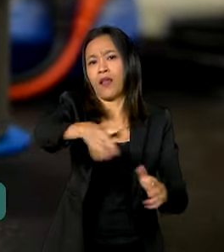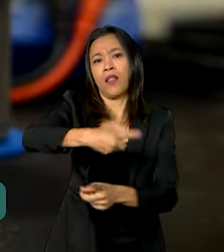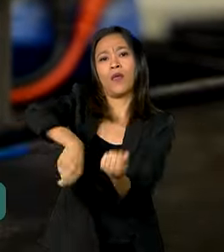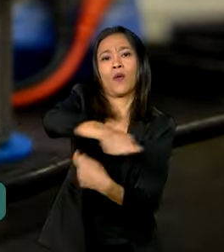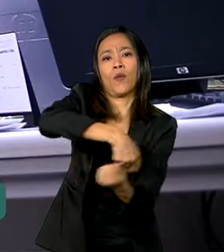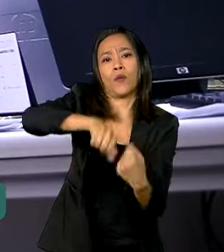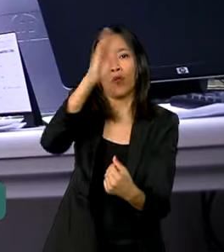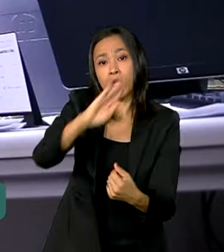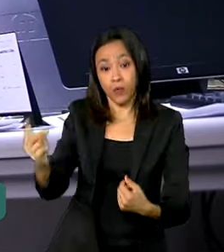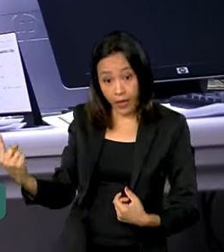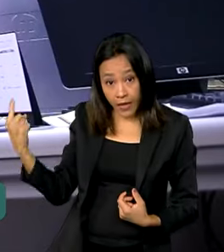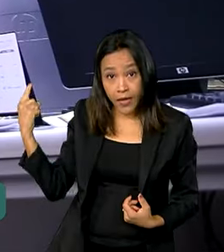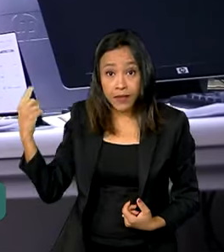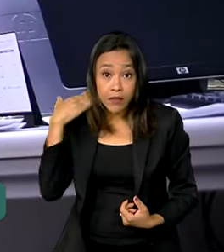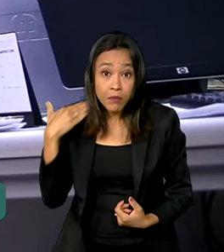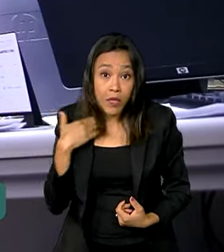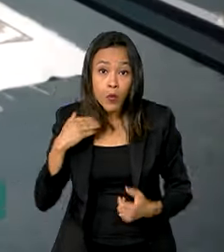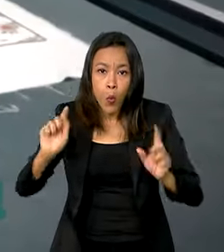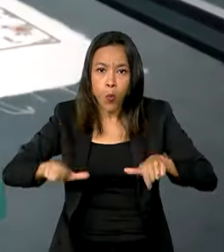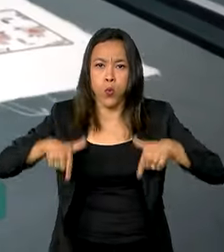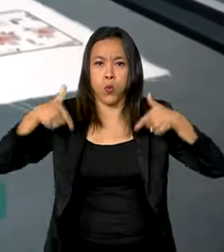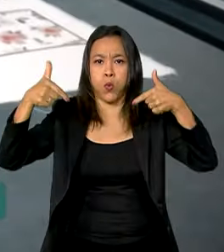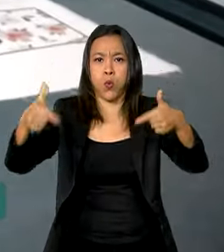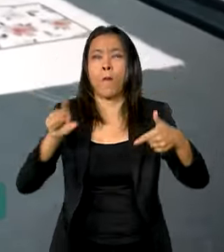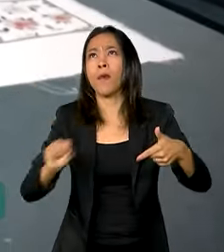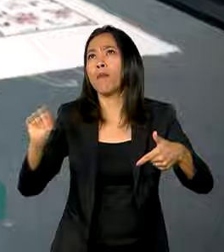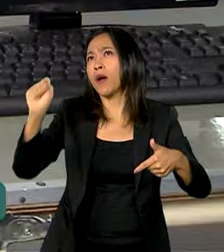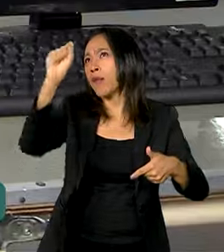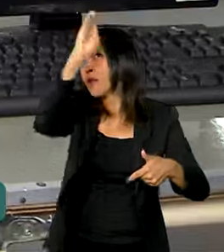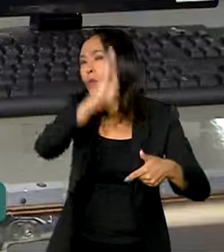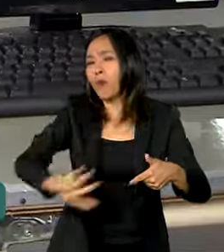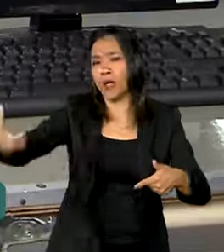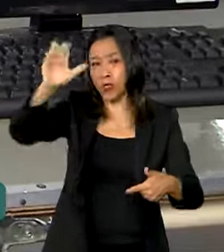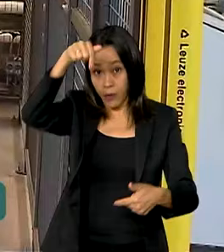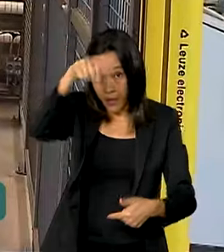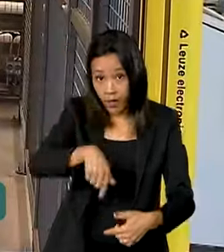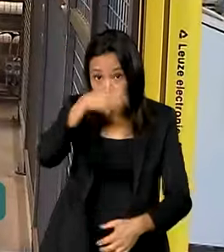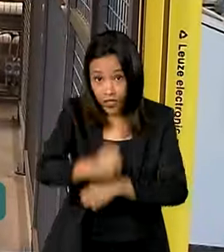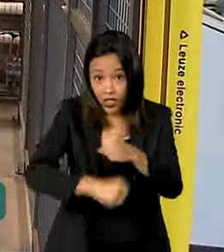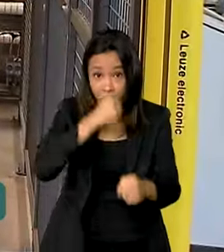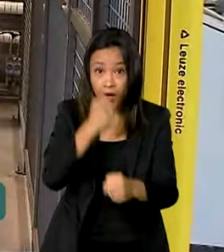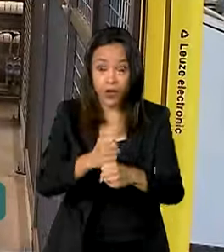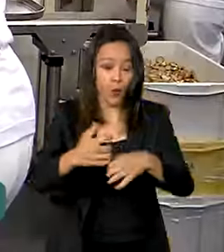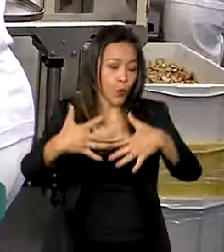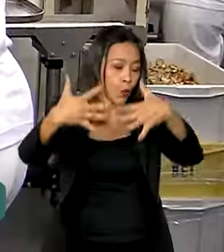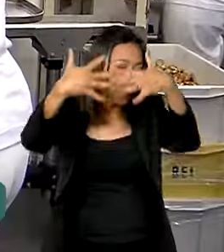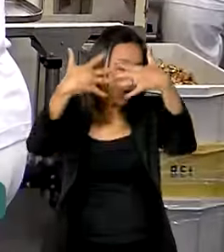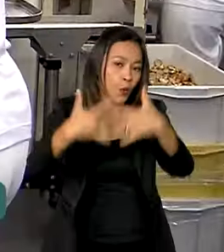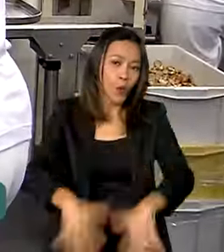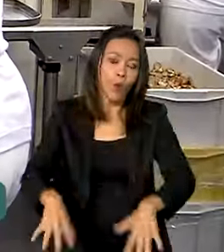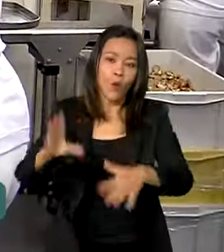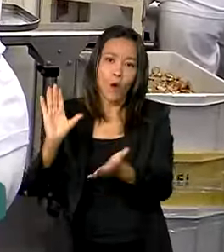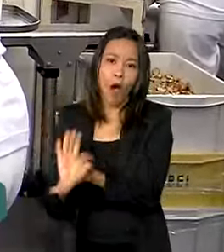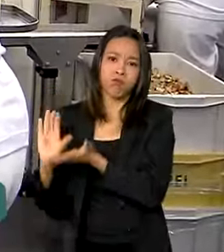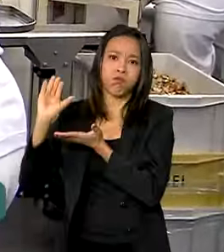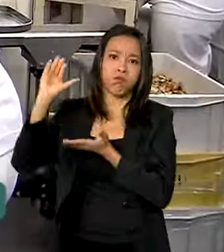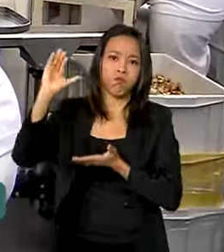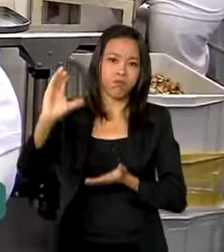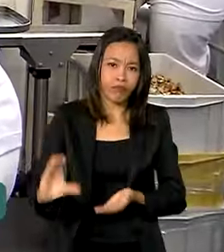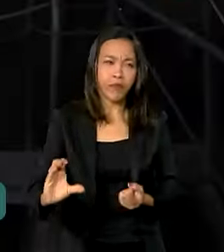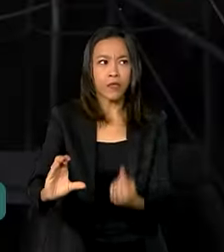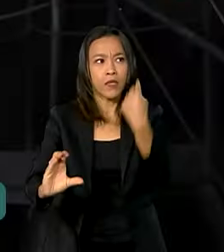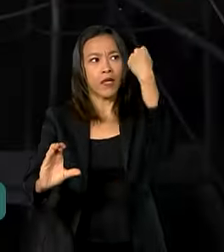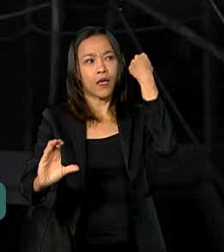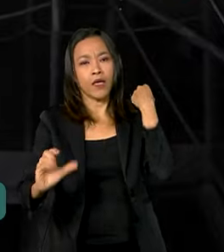Ele atua em todo o país e este ano alcançou a maior carteira de crédito desde